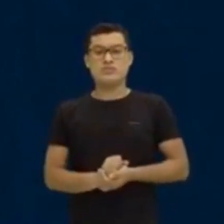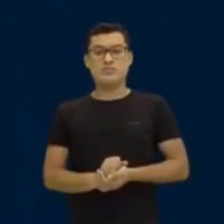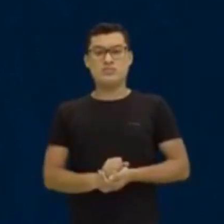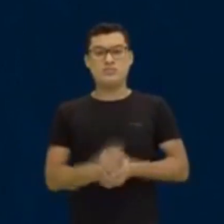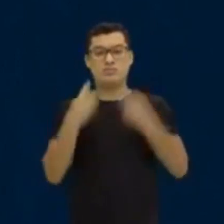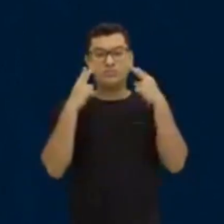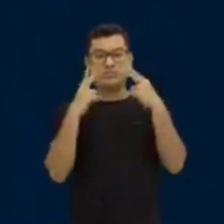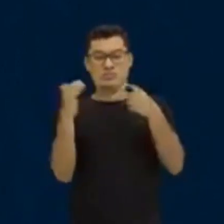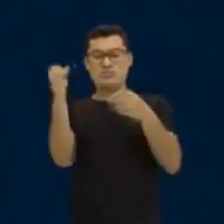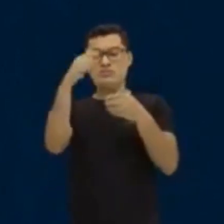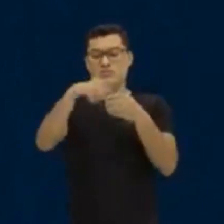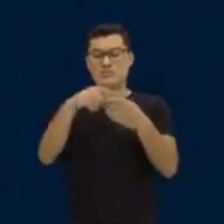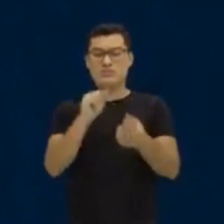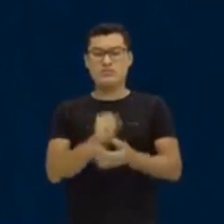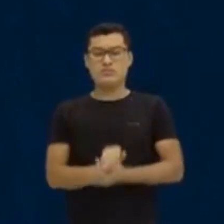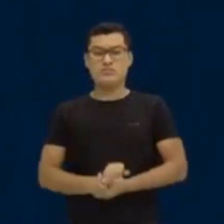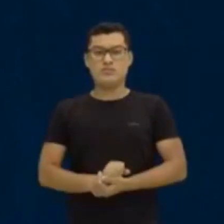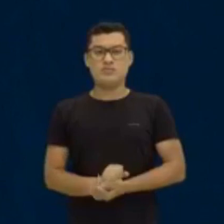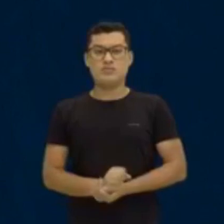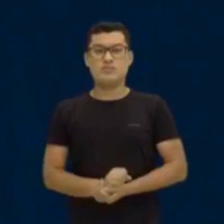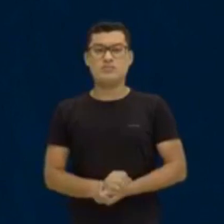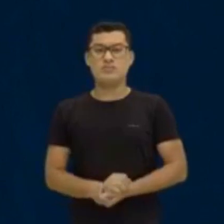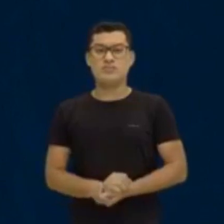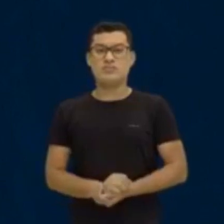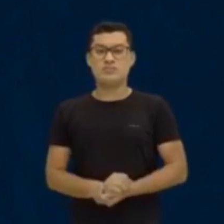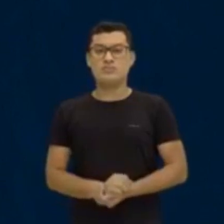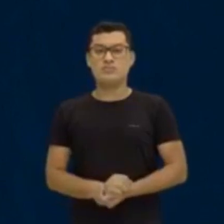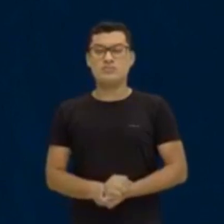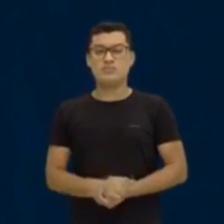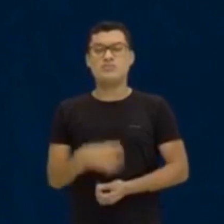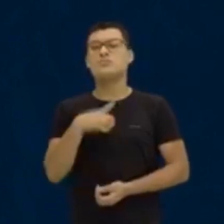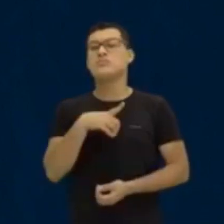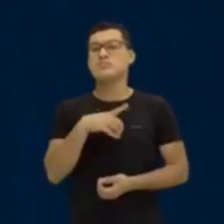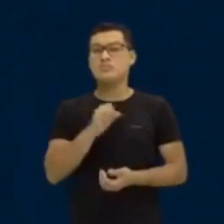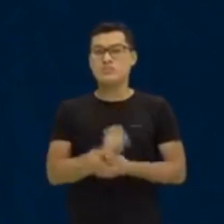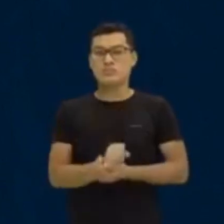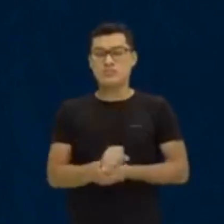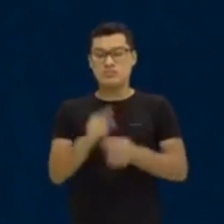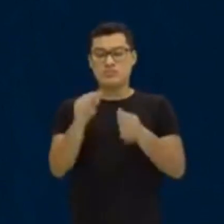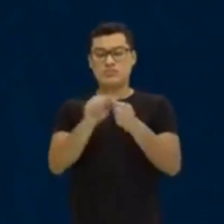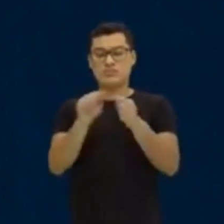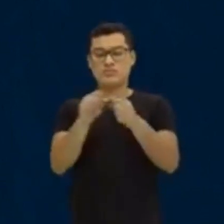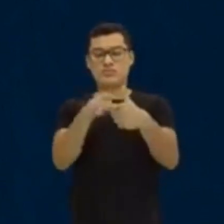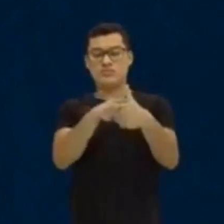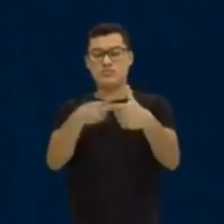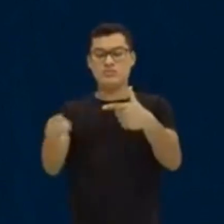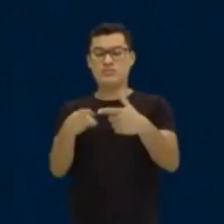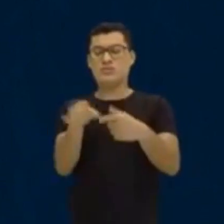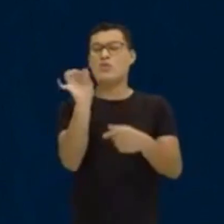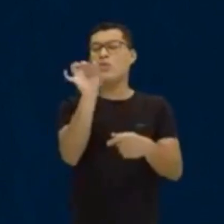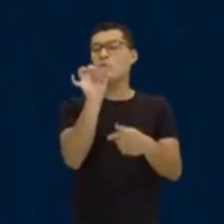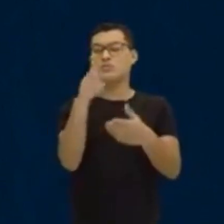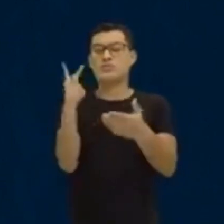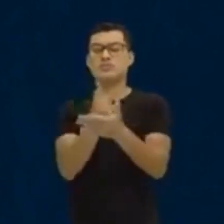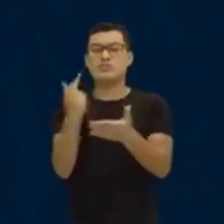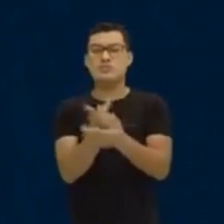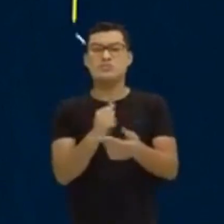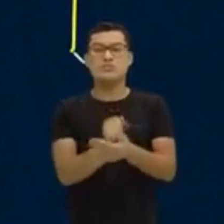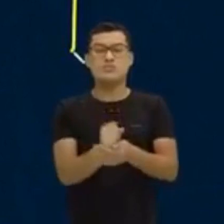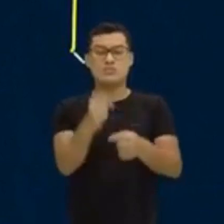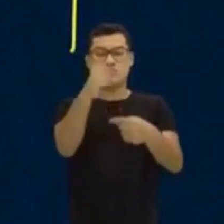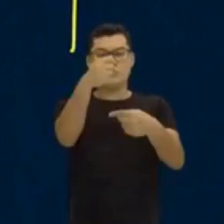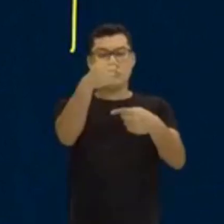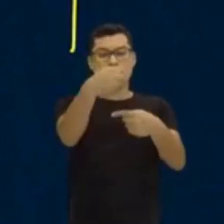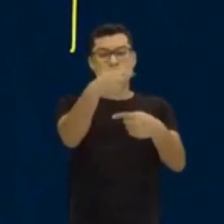vamos só voltar aqui na cartela anterior, eu também teria que efetuar a divisão. Mas olha o que vai acontecer nessa divisão. 1